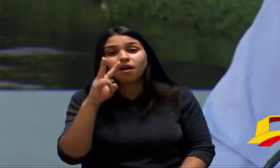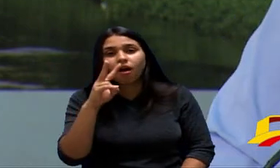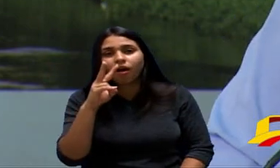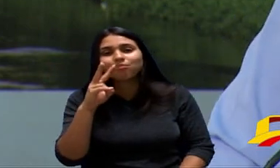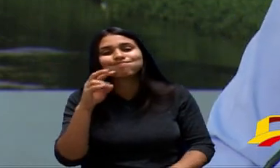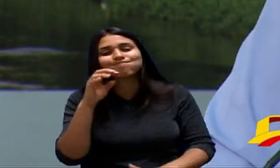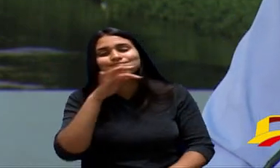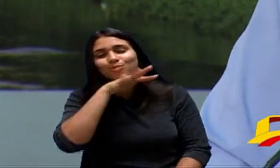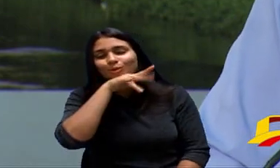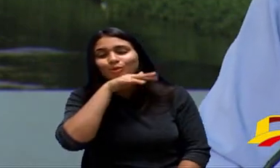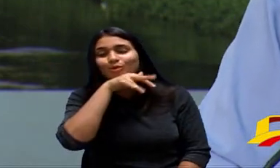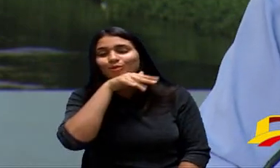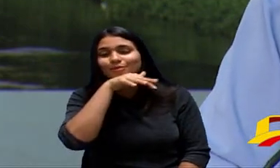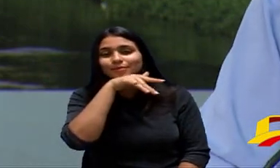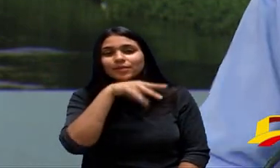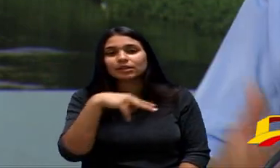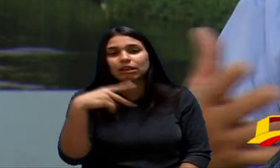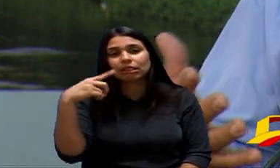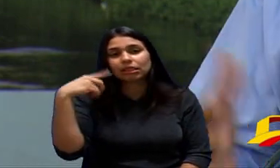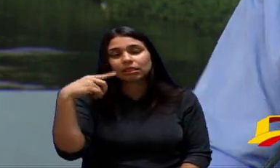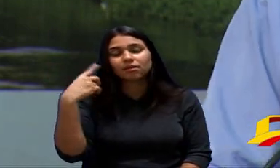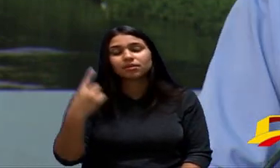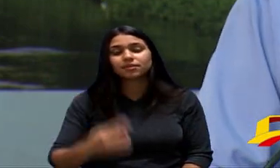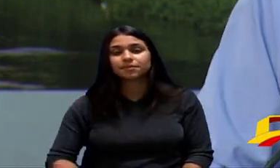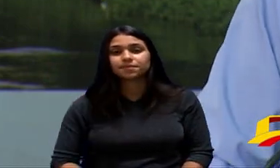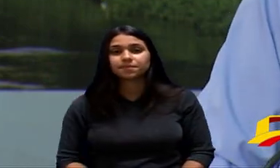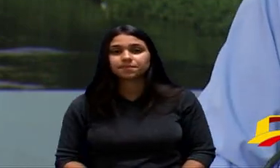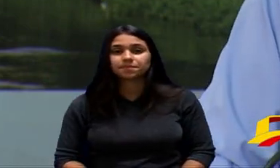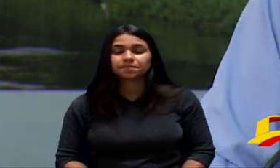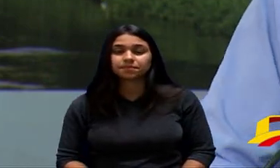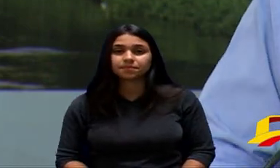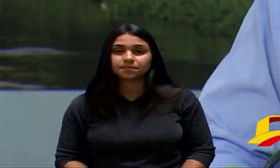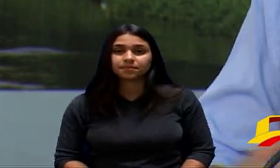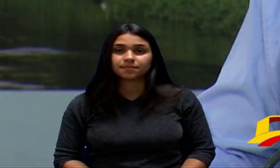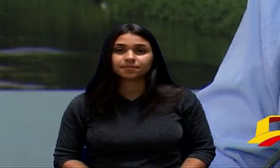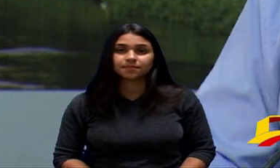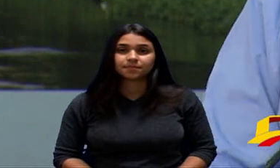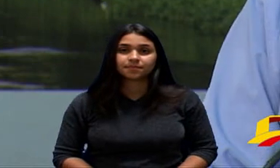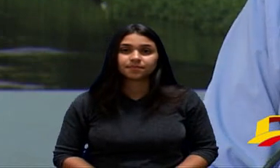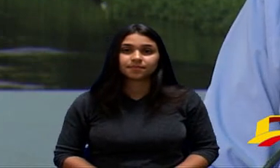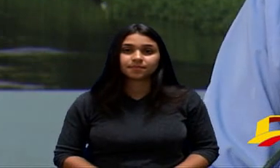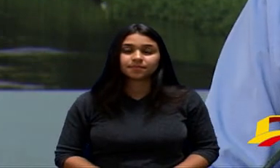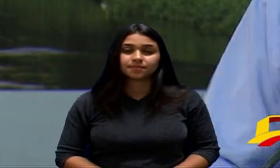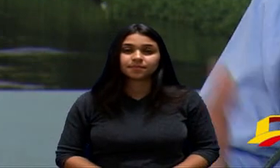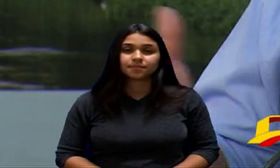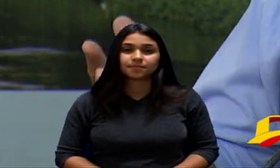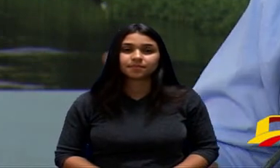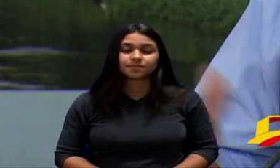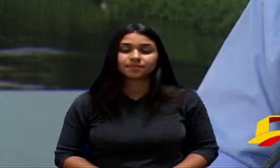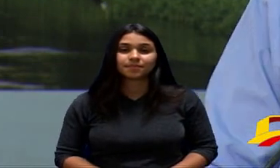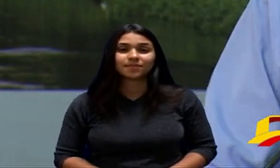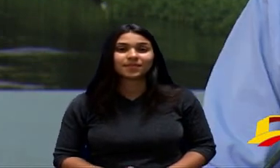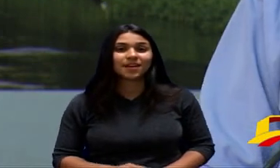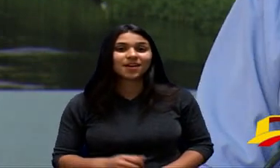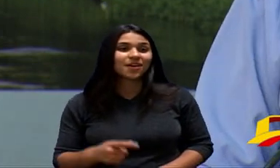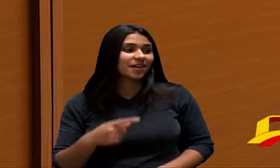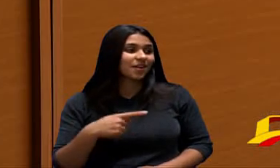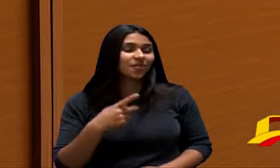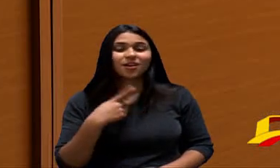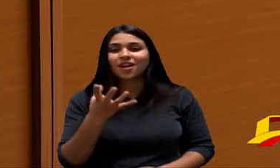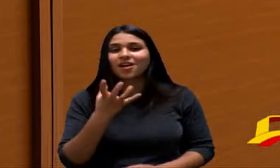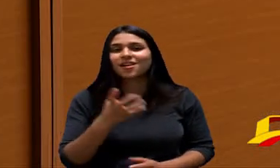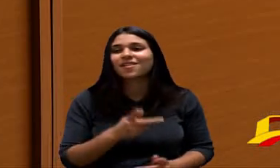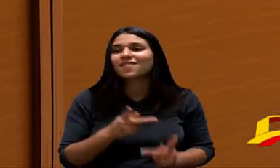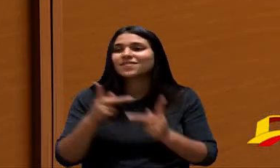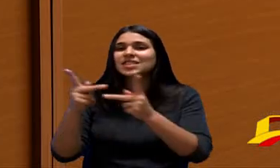É Isso Muito Obrigado Deputado Sazinha E Já Lá Nós Vamos Nos Cruzar Lá No Congresso Que Estou Sempre Vou Fazer Uma Visita Lá No